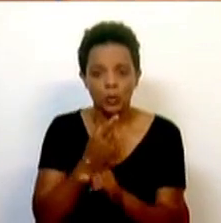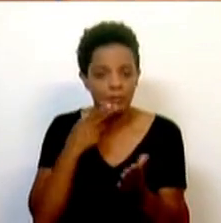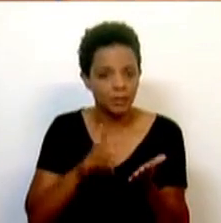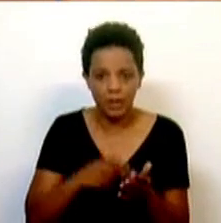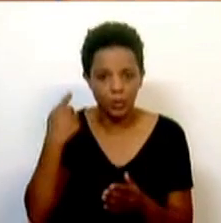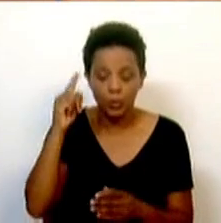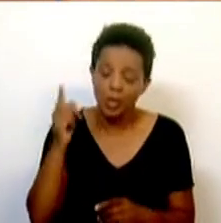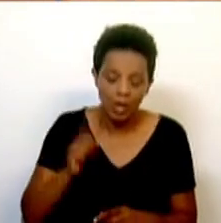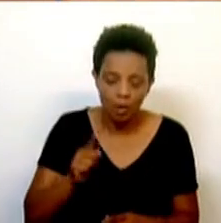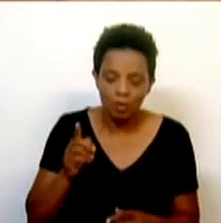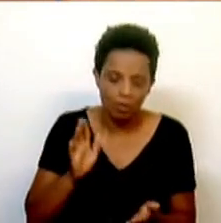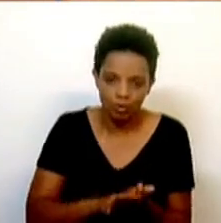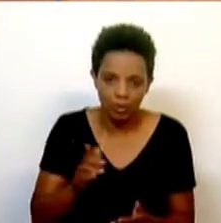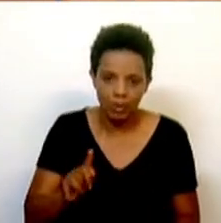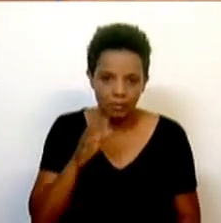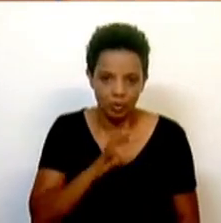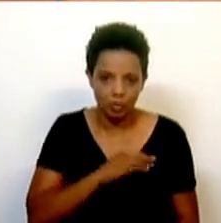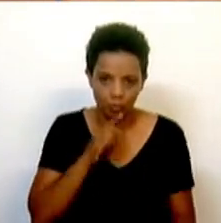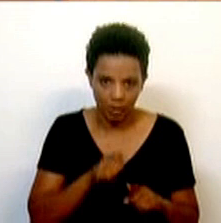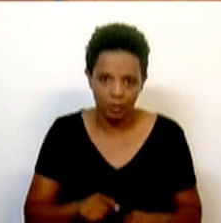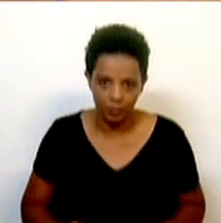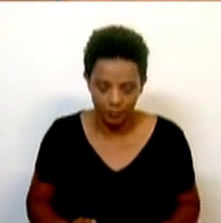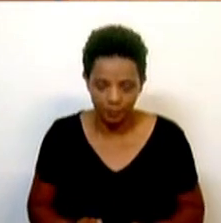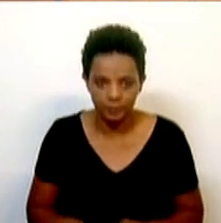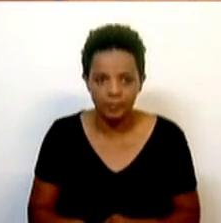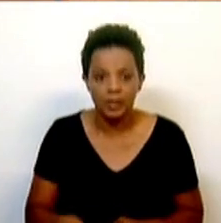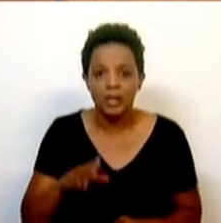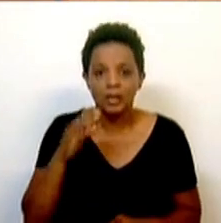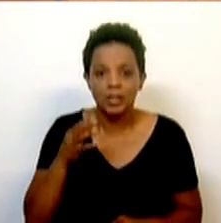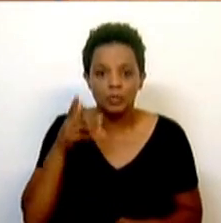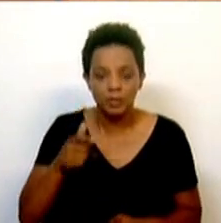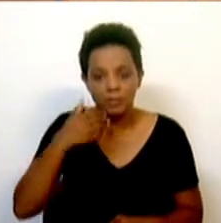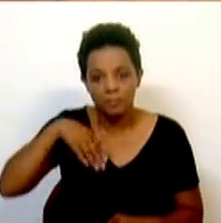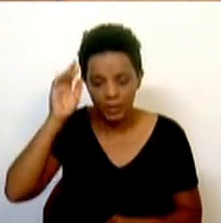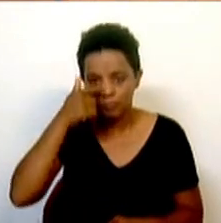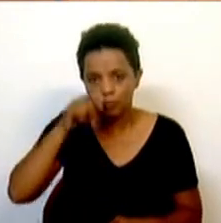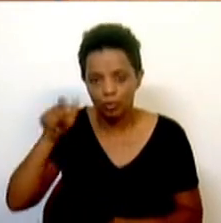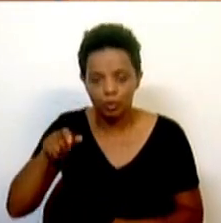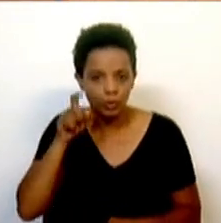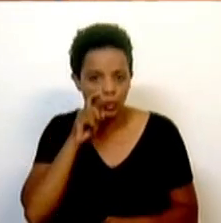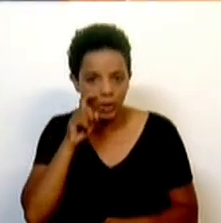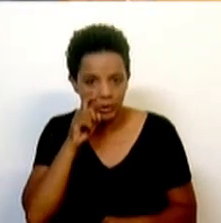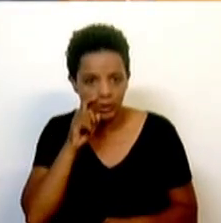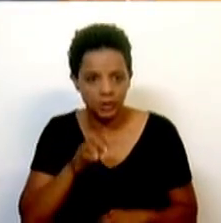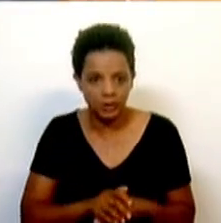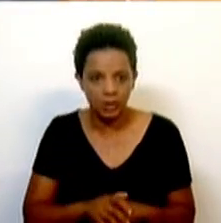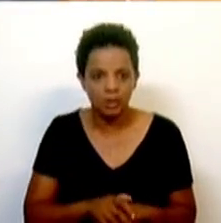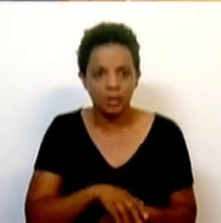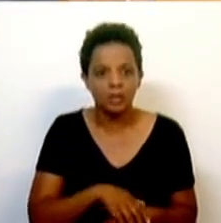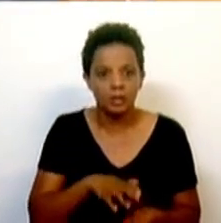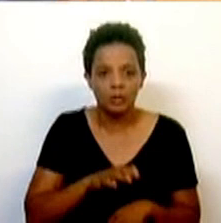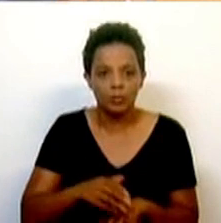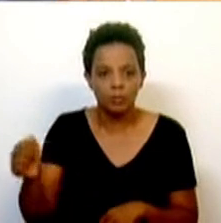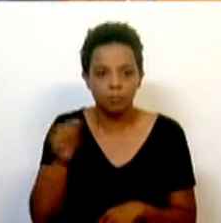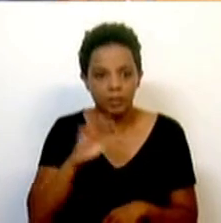verdadeiras. Não, não estava, senhor deputado. São mais de 10 mil operacionais de segurança mobilizados para